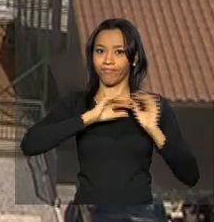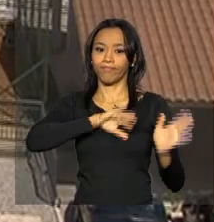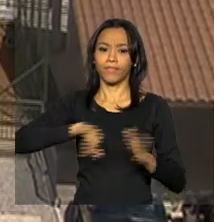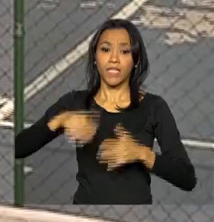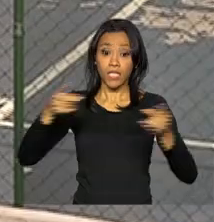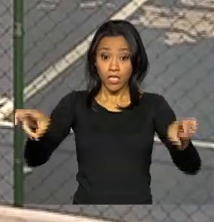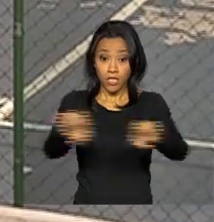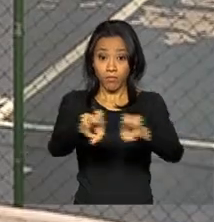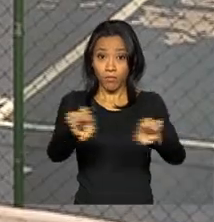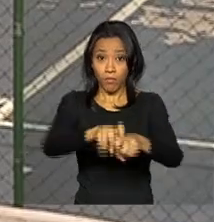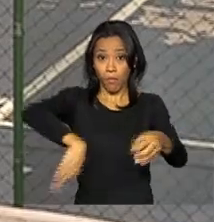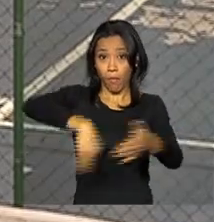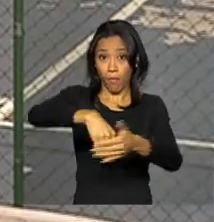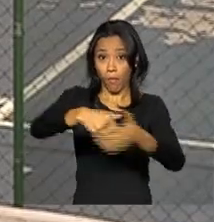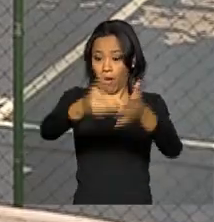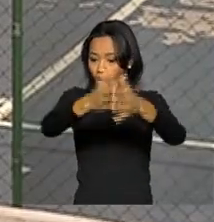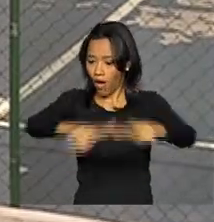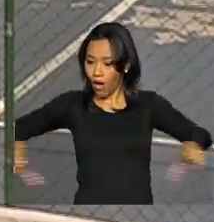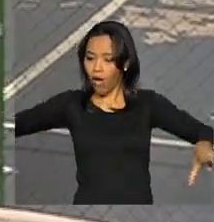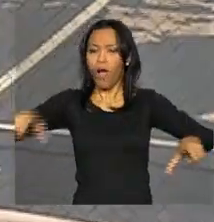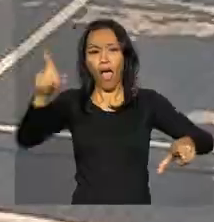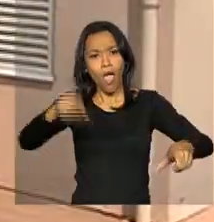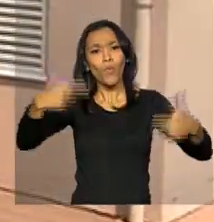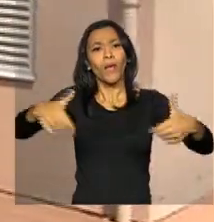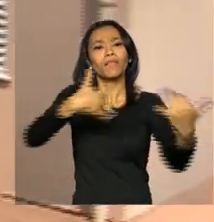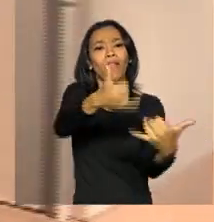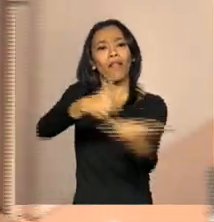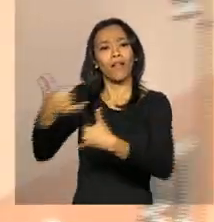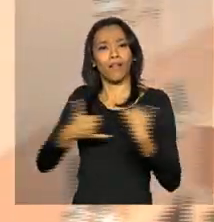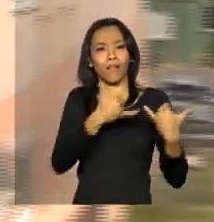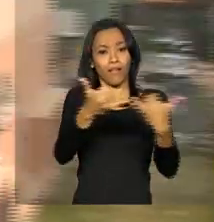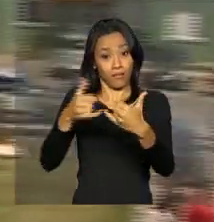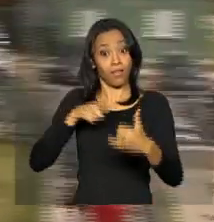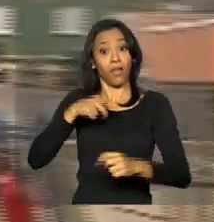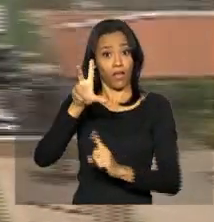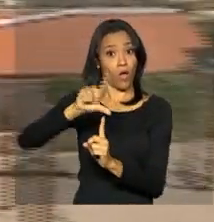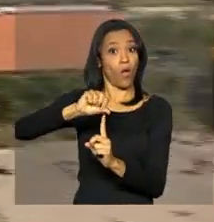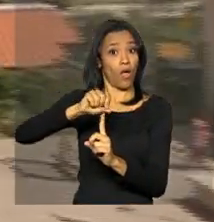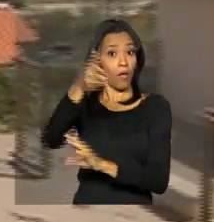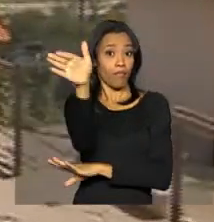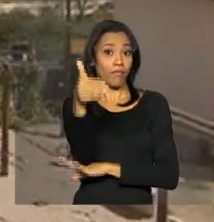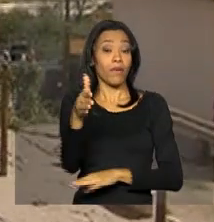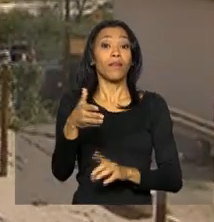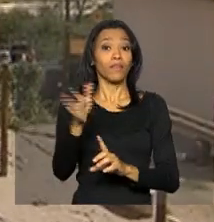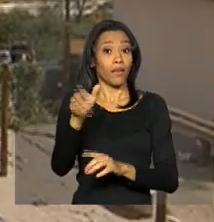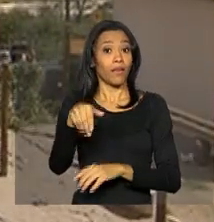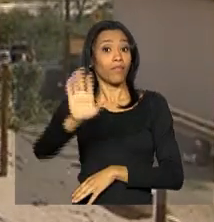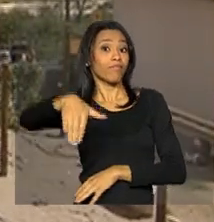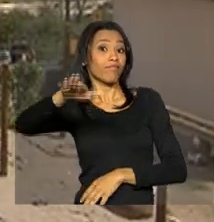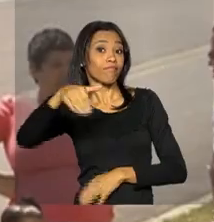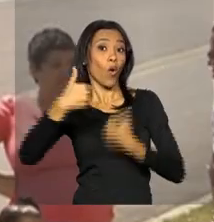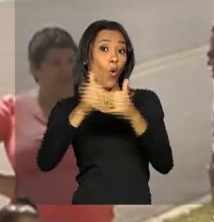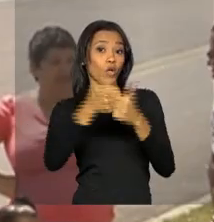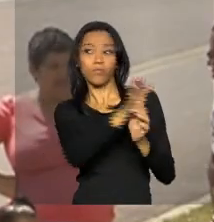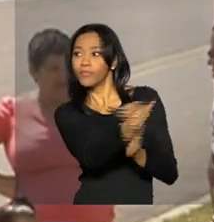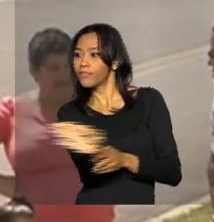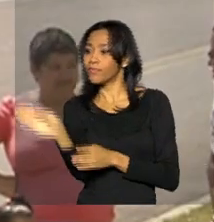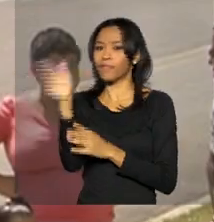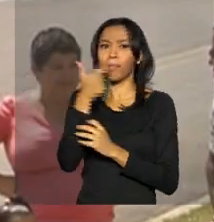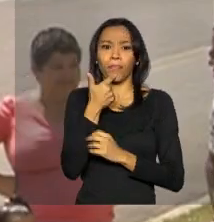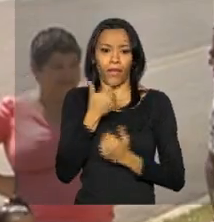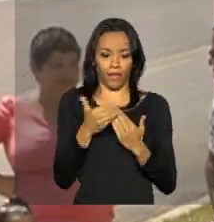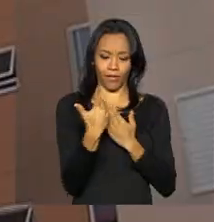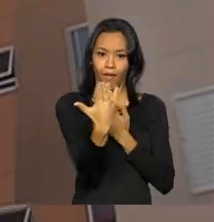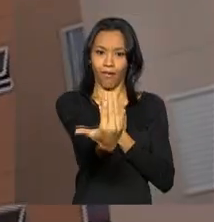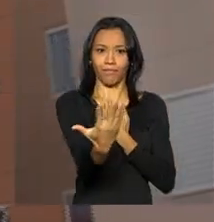esportes é uma das opções de lazer do condomínio e tem ponto de ônibus que leva para o centro da cidade, na frente da